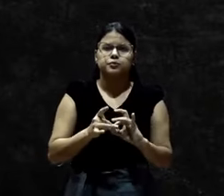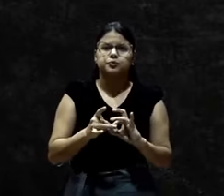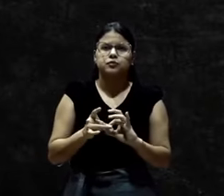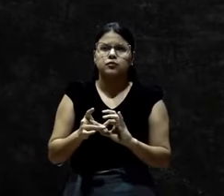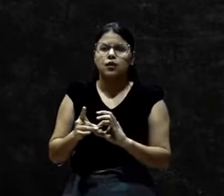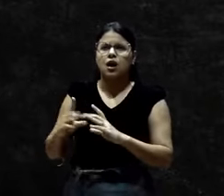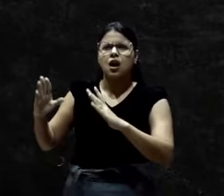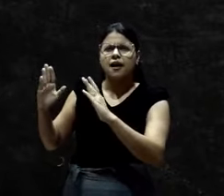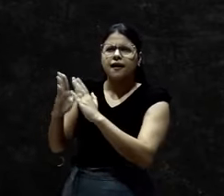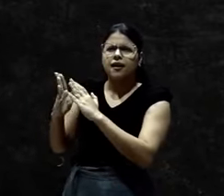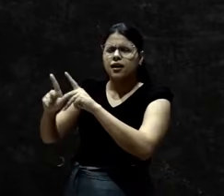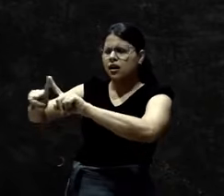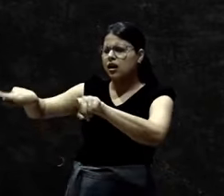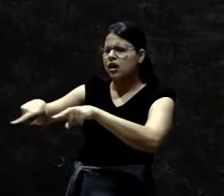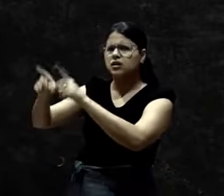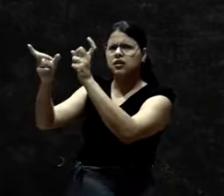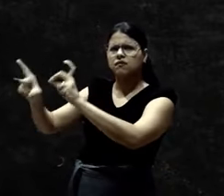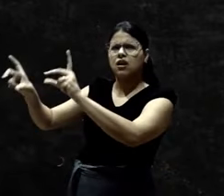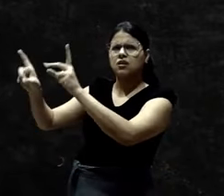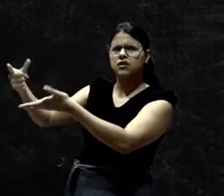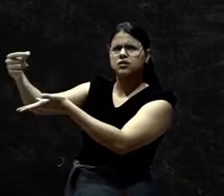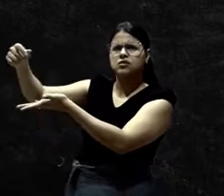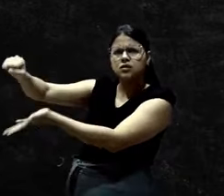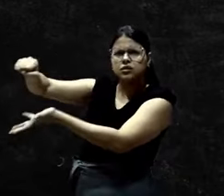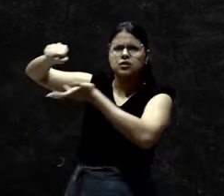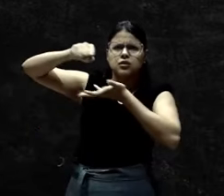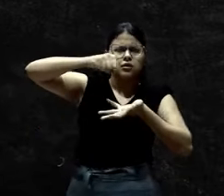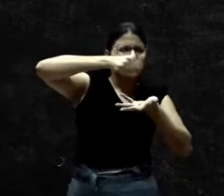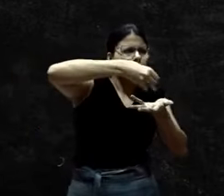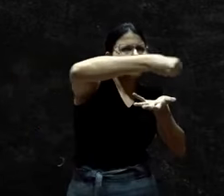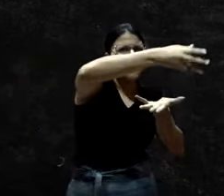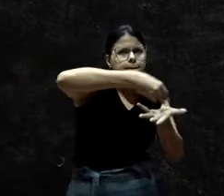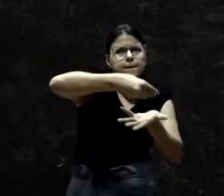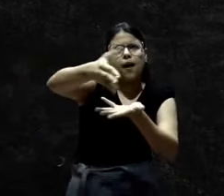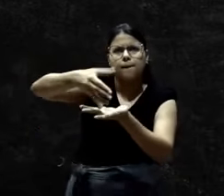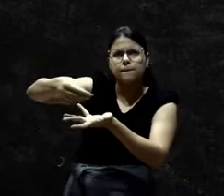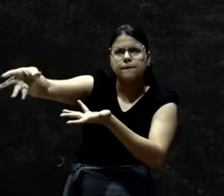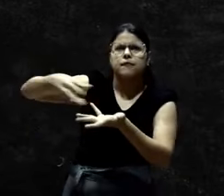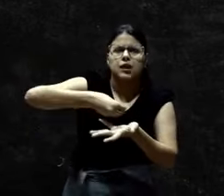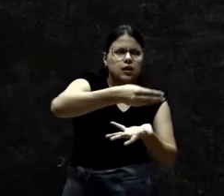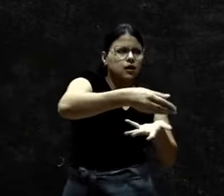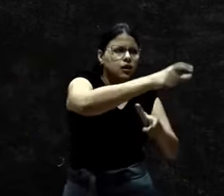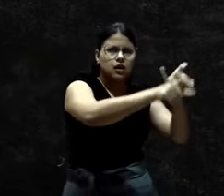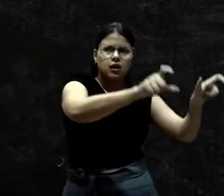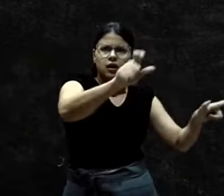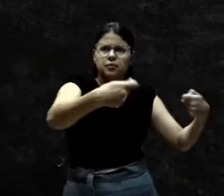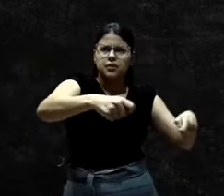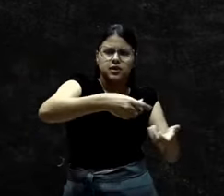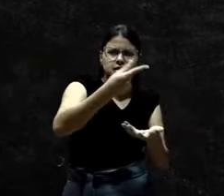suas propriedades e atos dos apóstolos. A medida que alguém tinha necessidade.